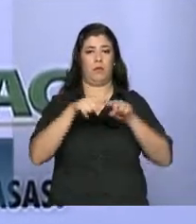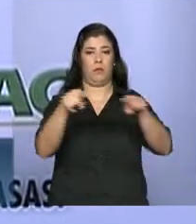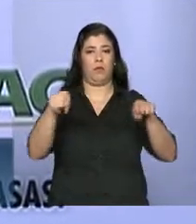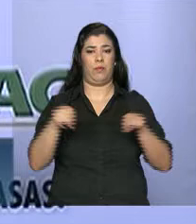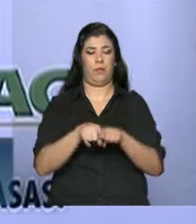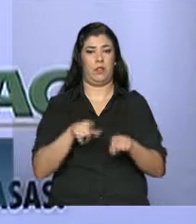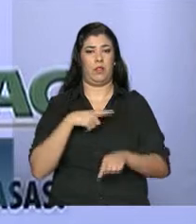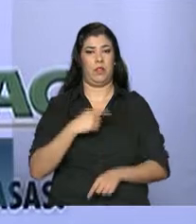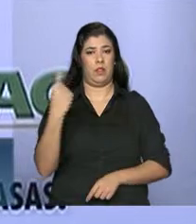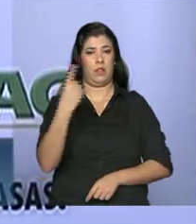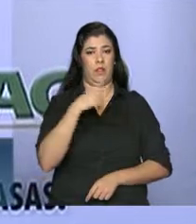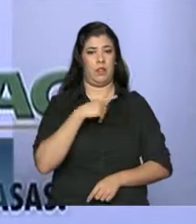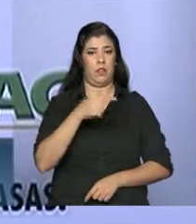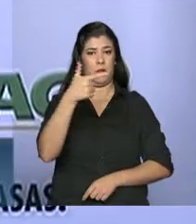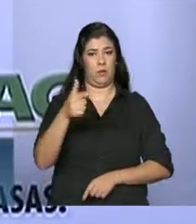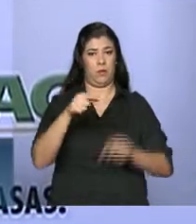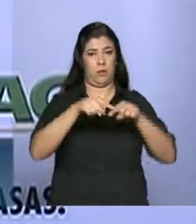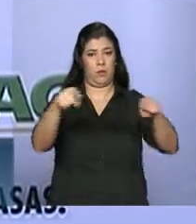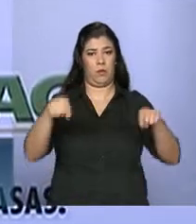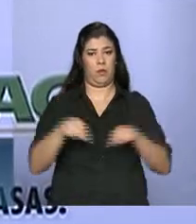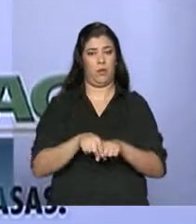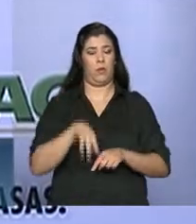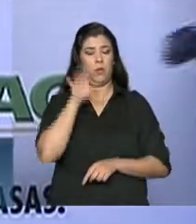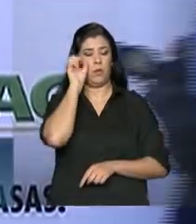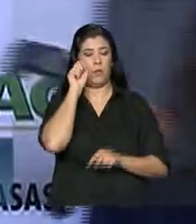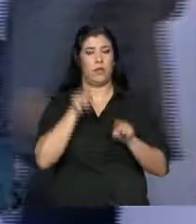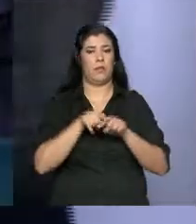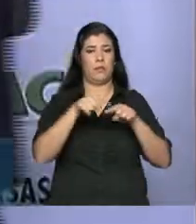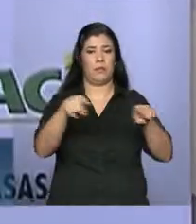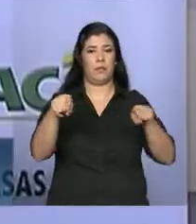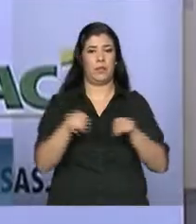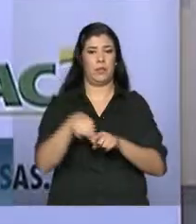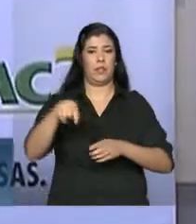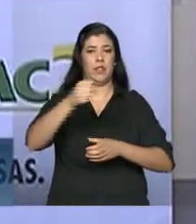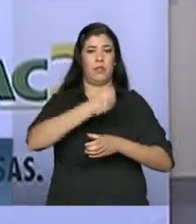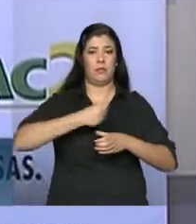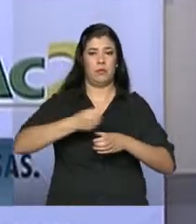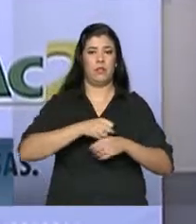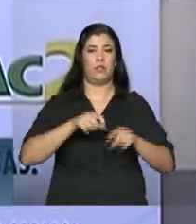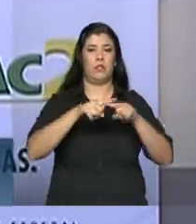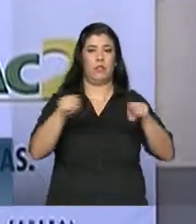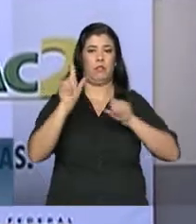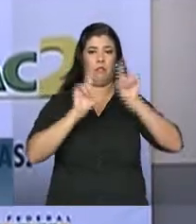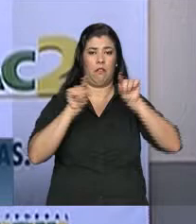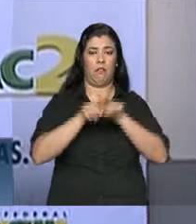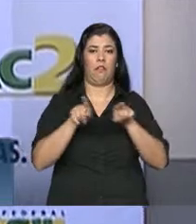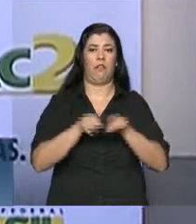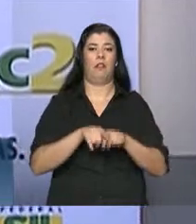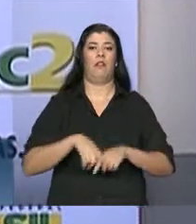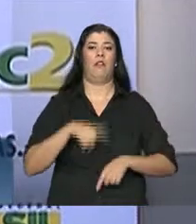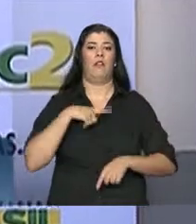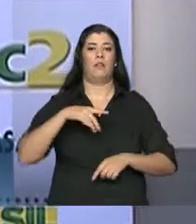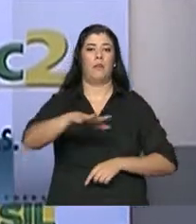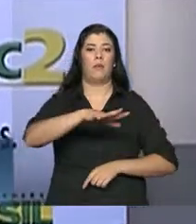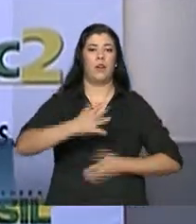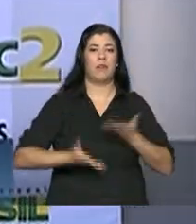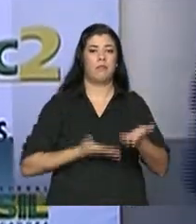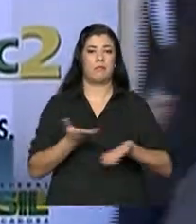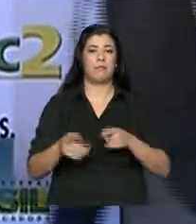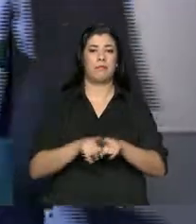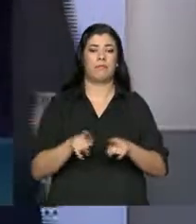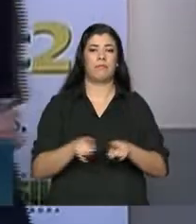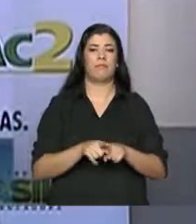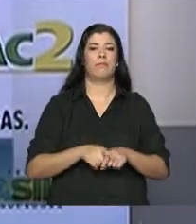dois quartos, sala, banheiro, cozinha e área de serviço, com piso cerâmico em todos os